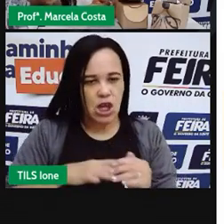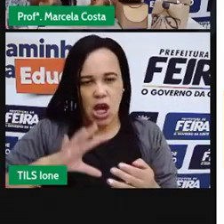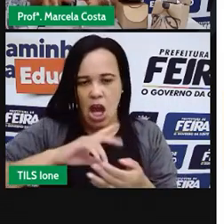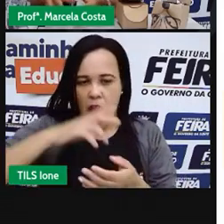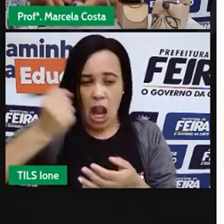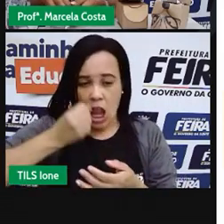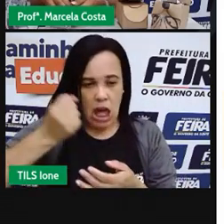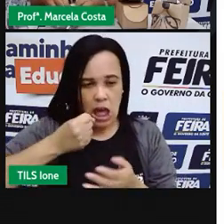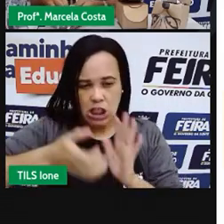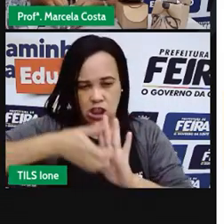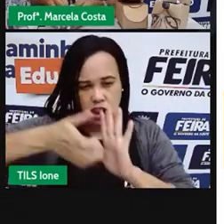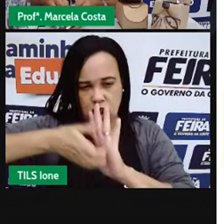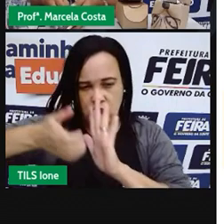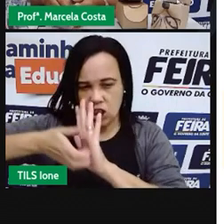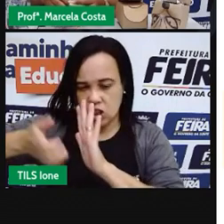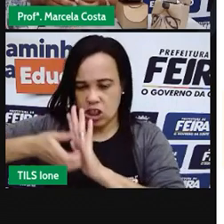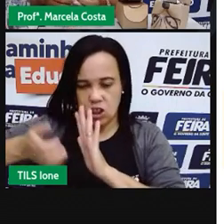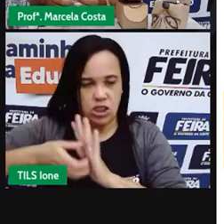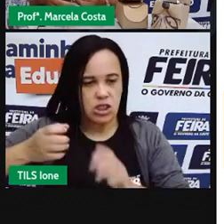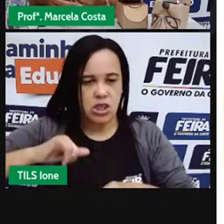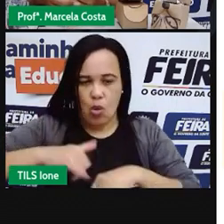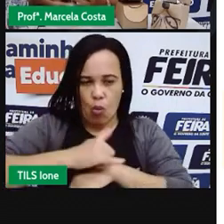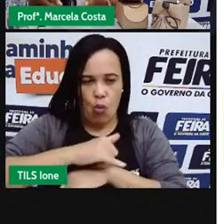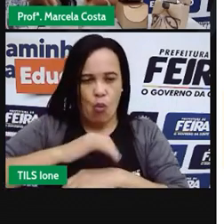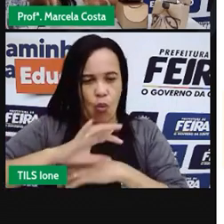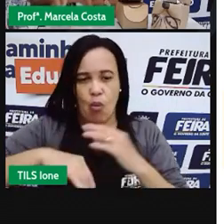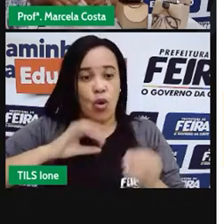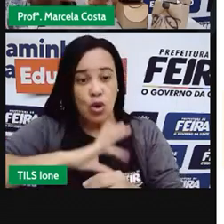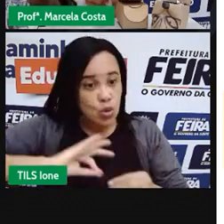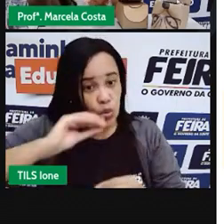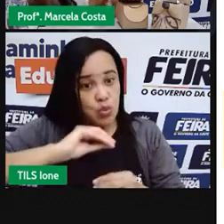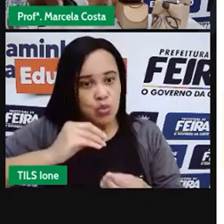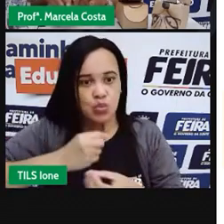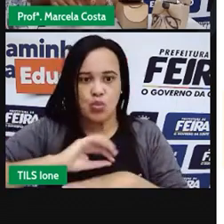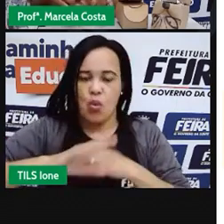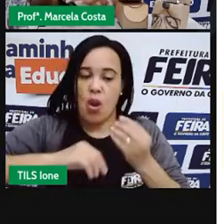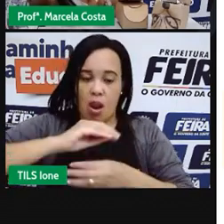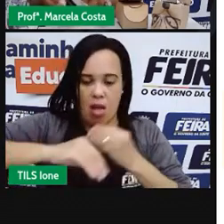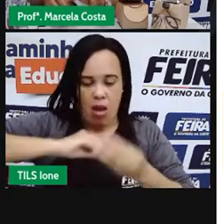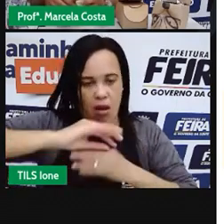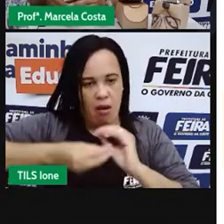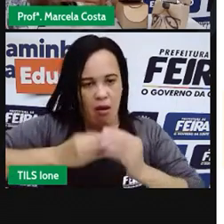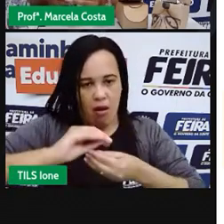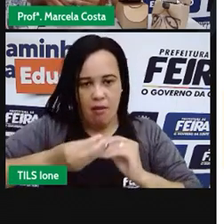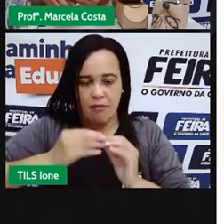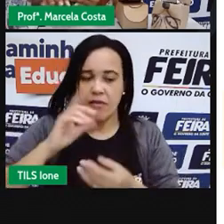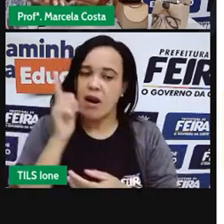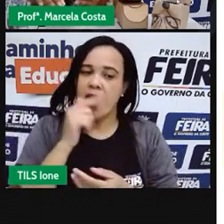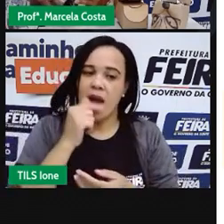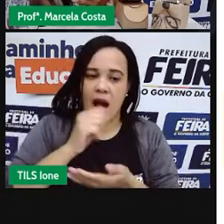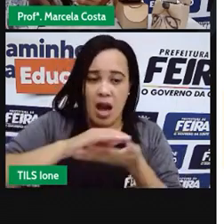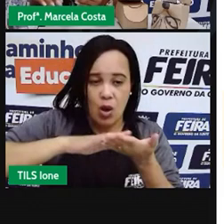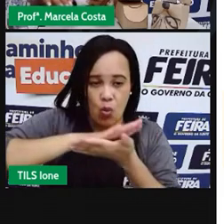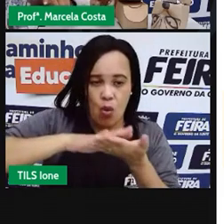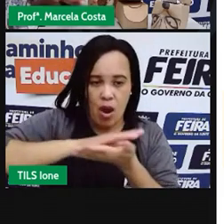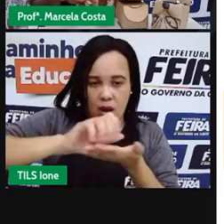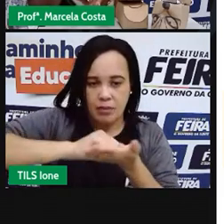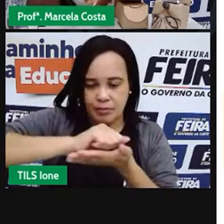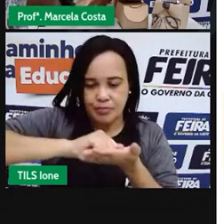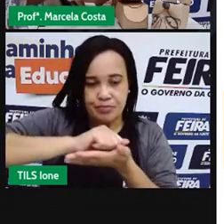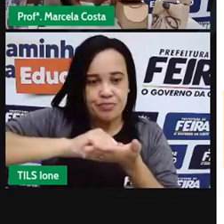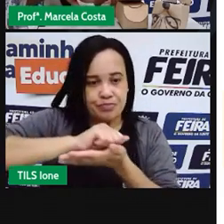todo o excesso de gordura que fica ali. Então, você vai lavar a caixa, pega ali um pouco de água com sabão, com